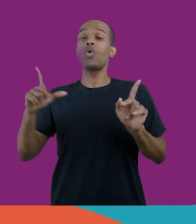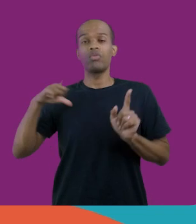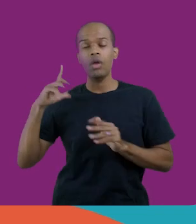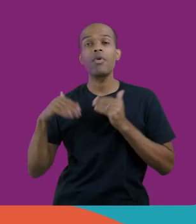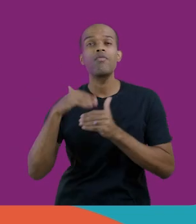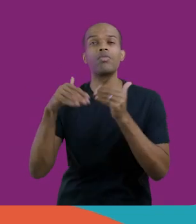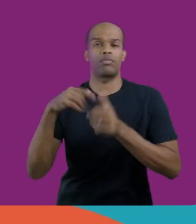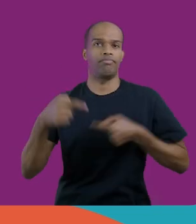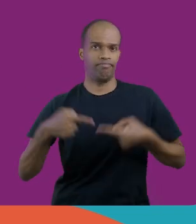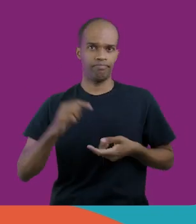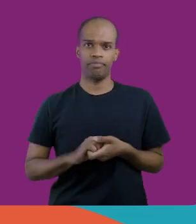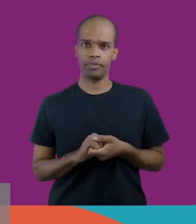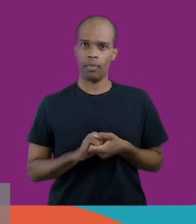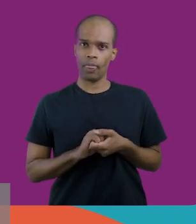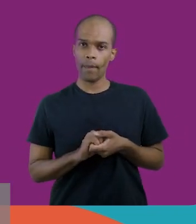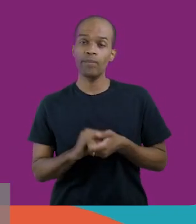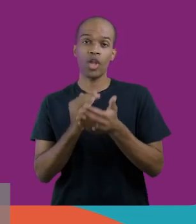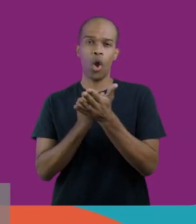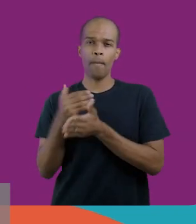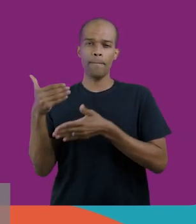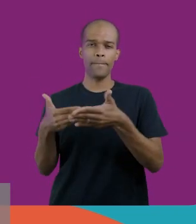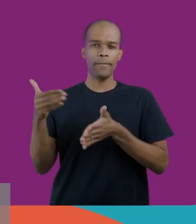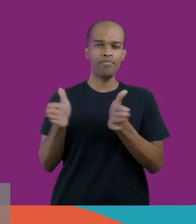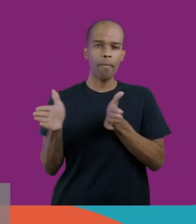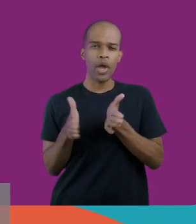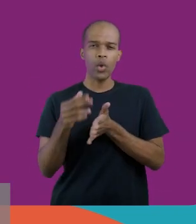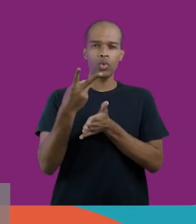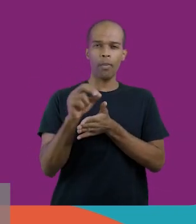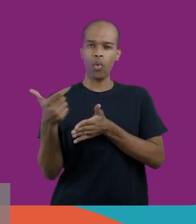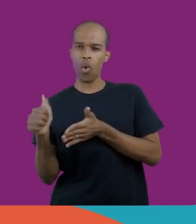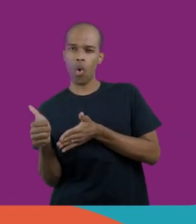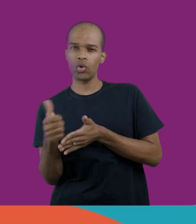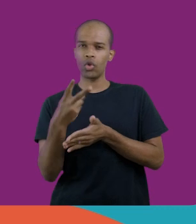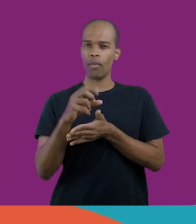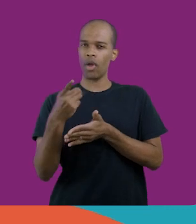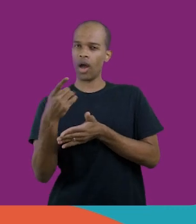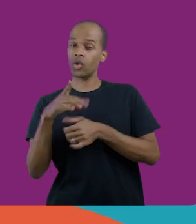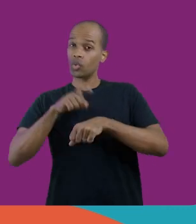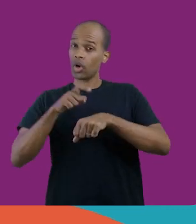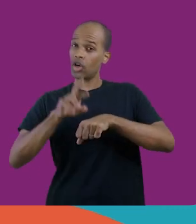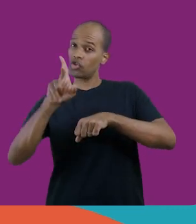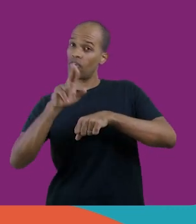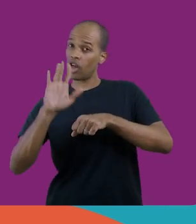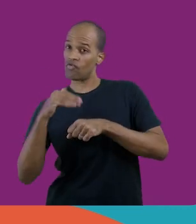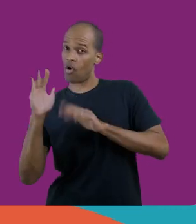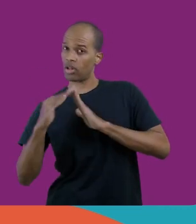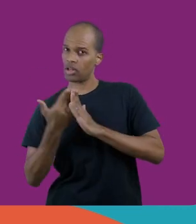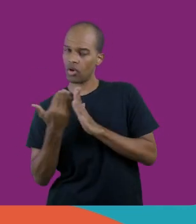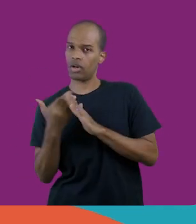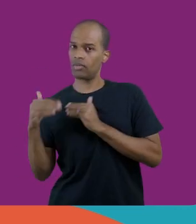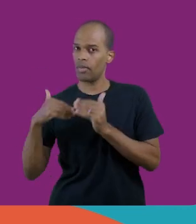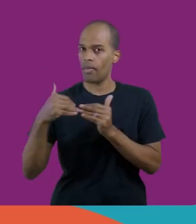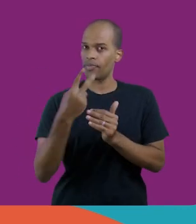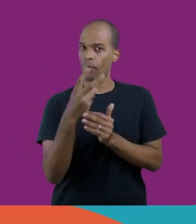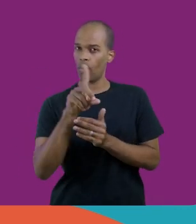há uma evolução na política, que começa ali no período 2011, 2014, com o contraturno, evolui